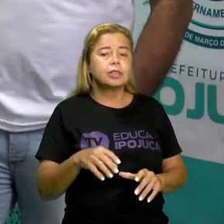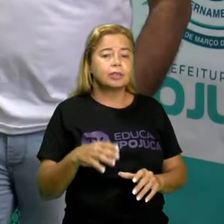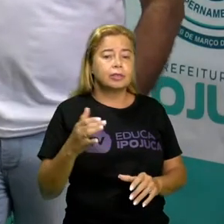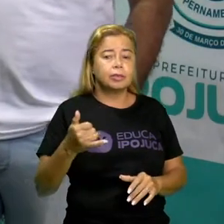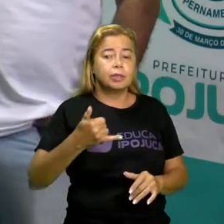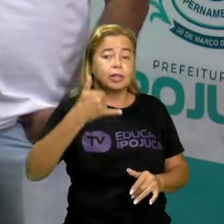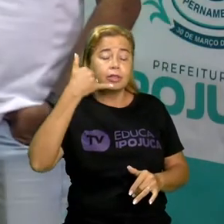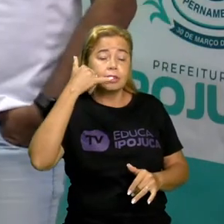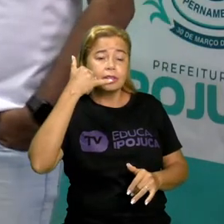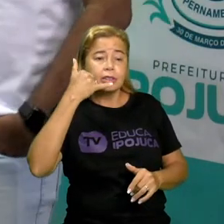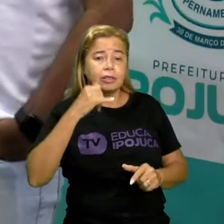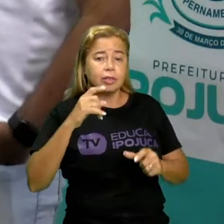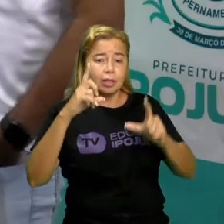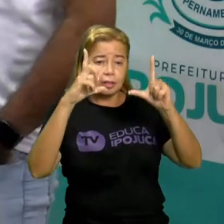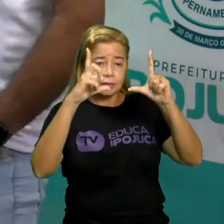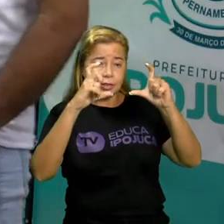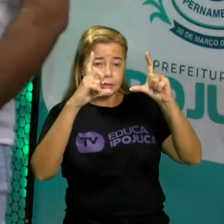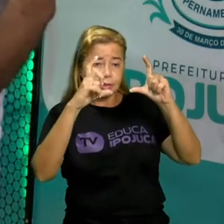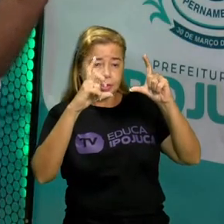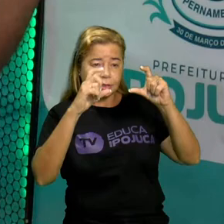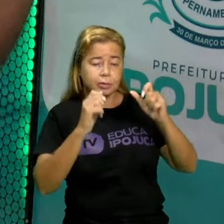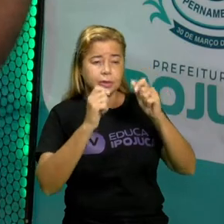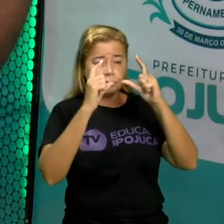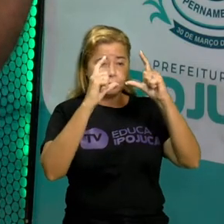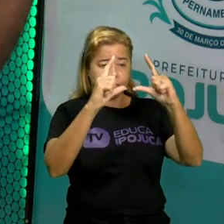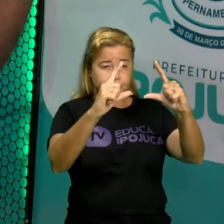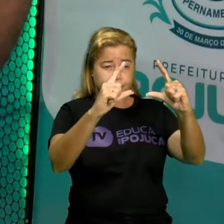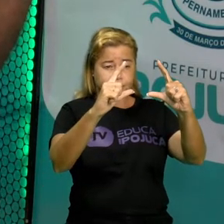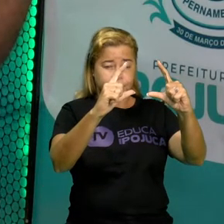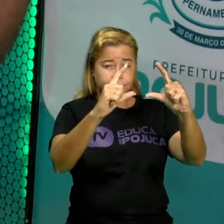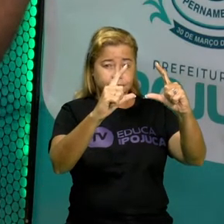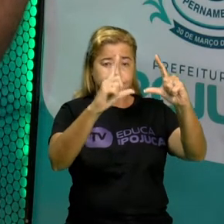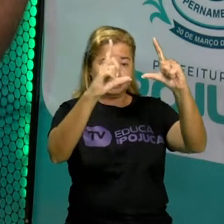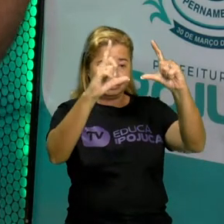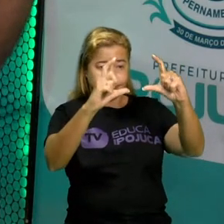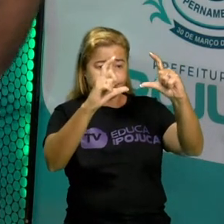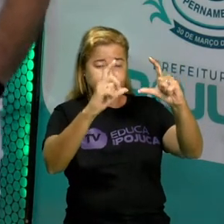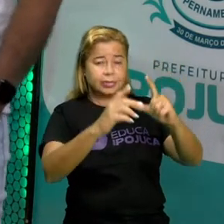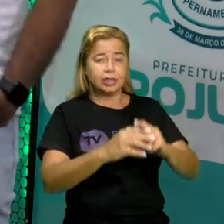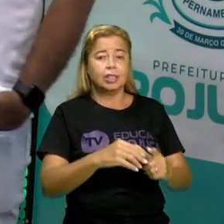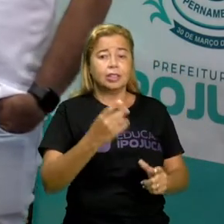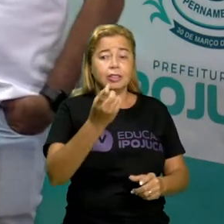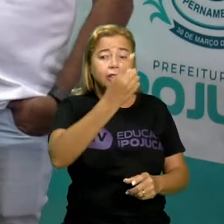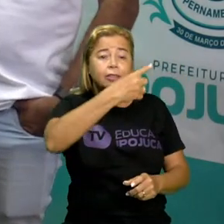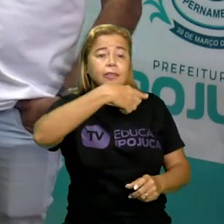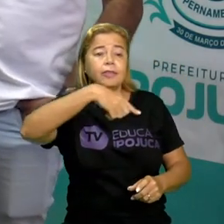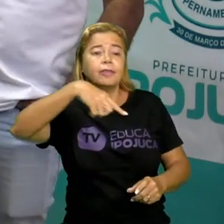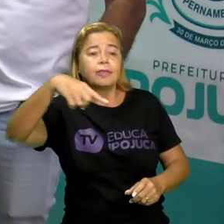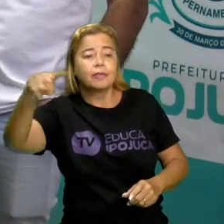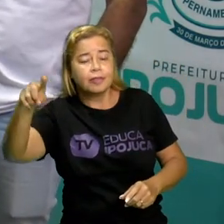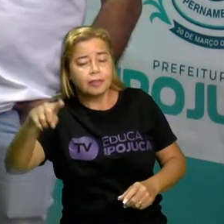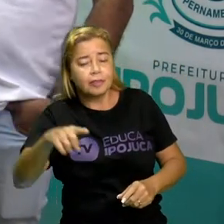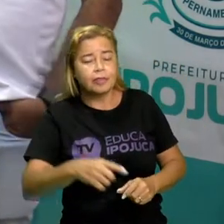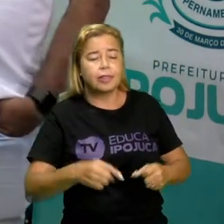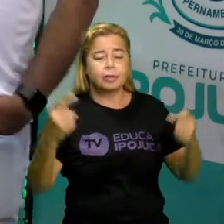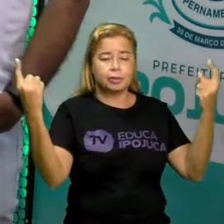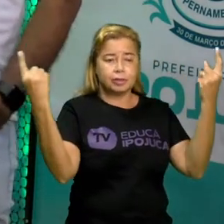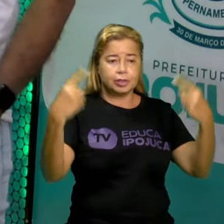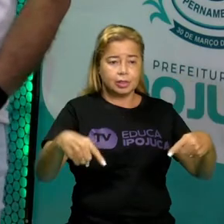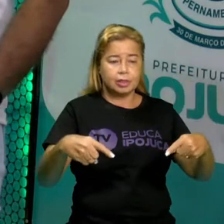seu celular, vai apontar aqui para a tela da sua TV e vai ser direcionado para o nosso desafio.